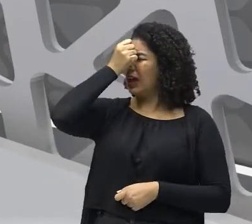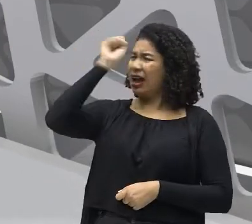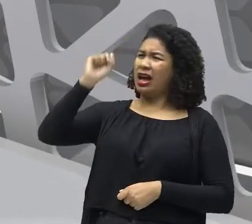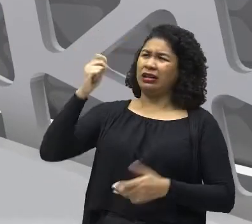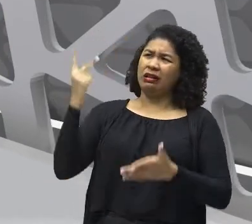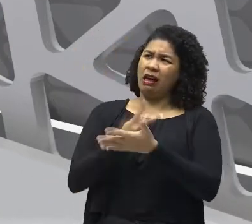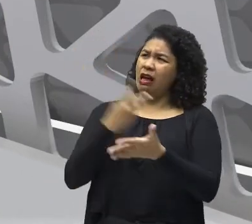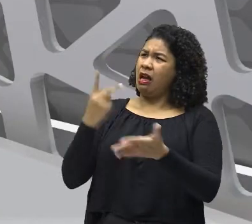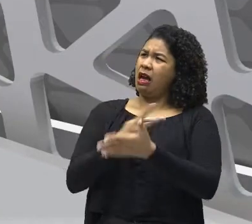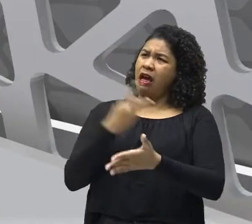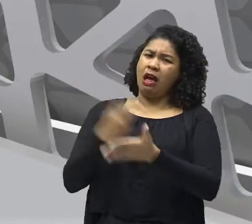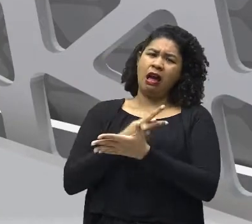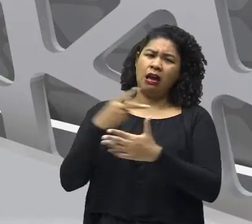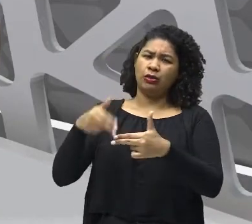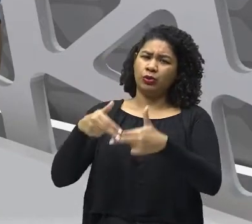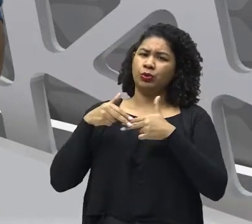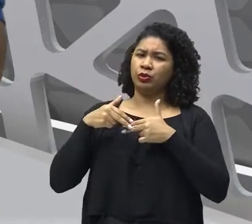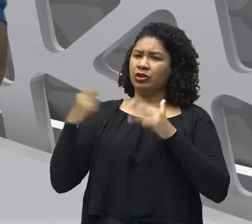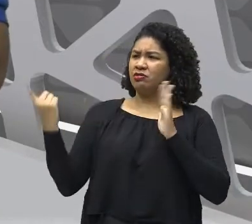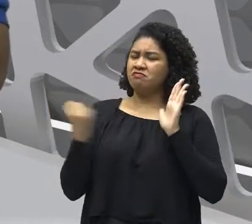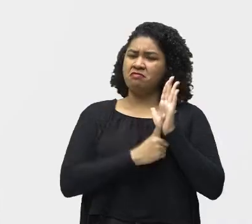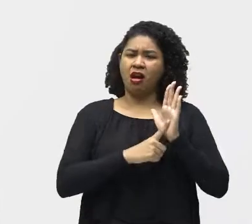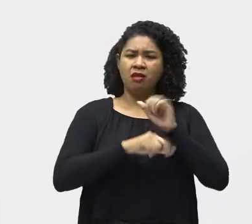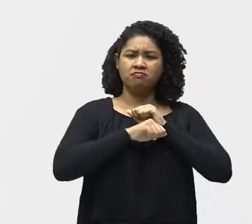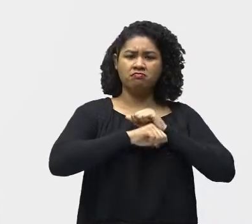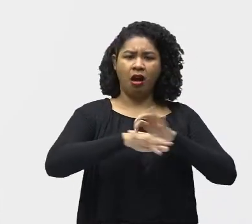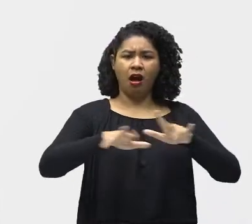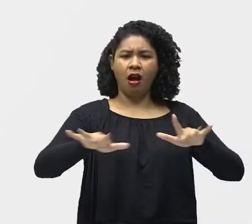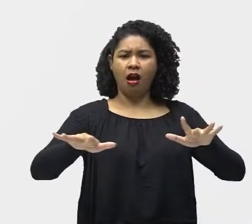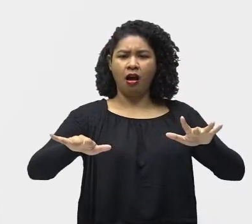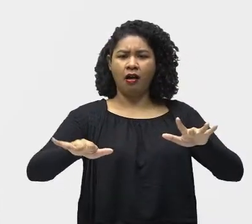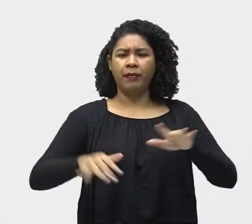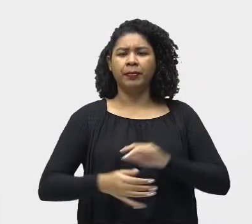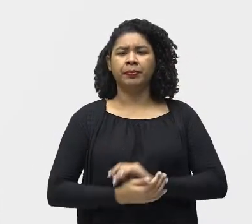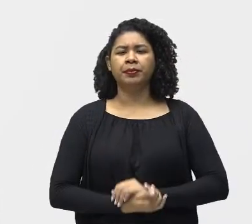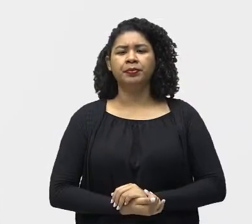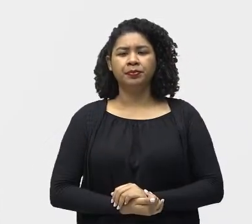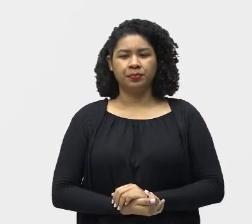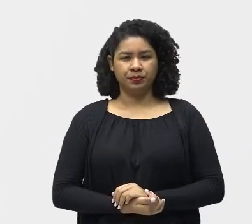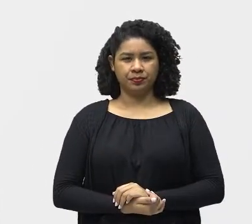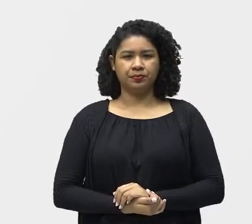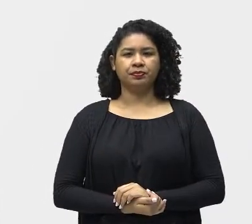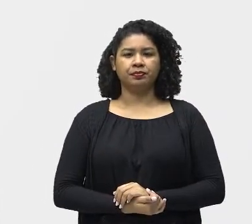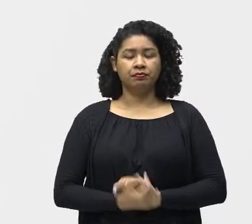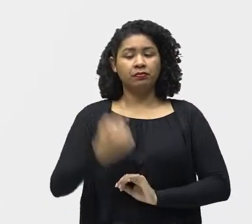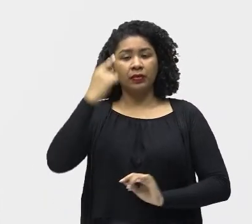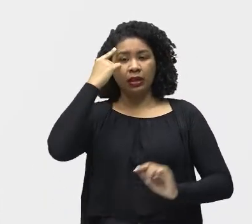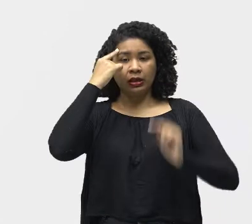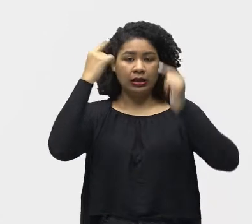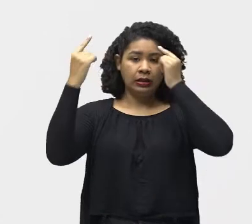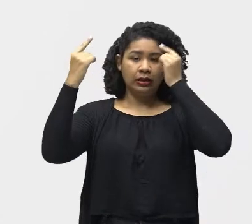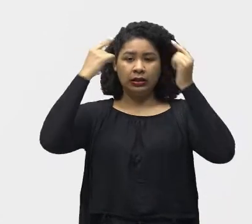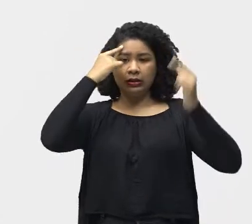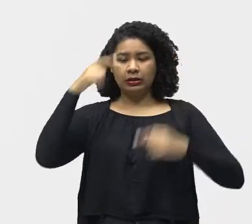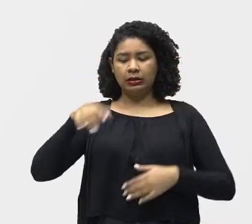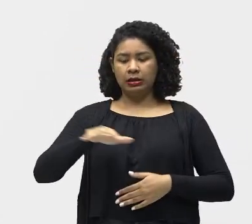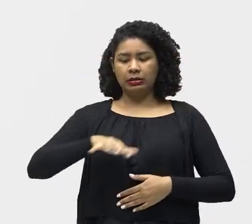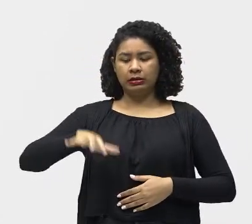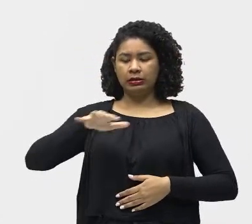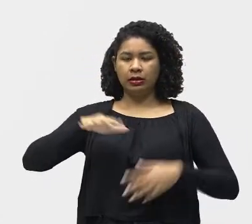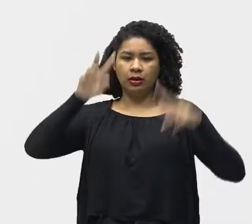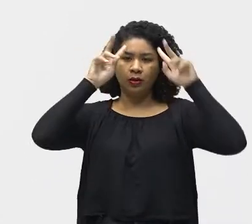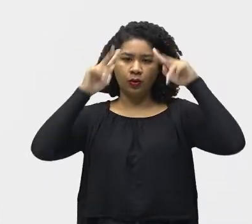abusivas naquele momento. Continuando o nosso texto, igualmente, as ideias humanistas e cientificistas